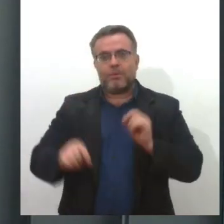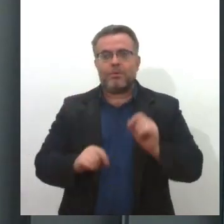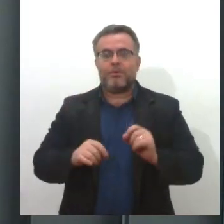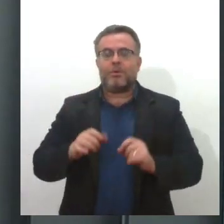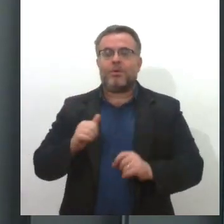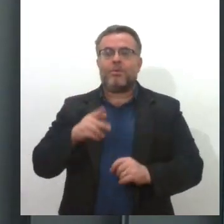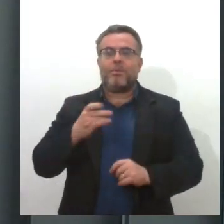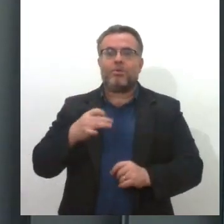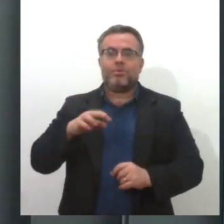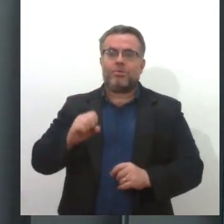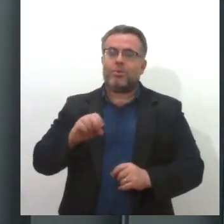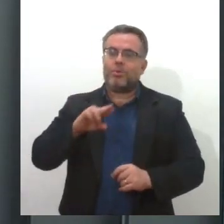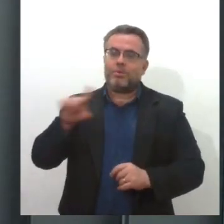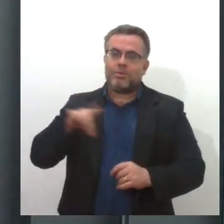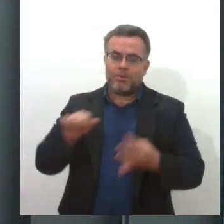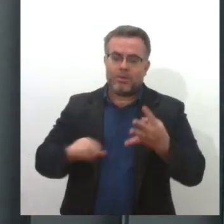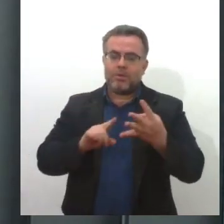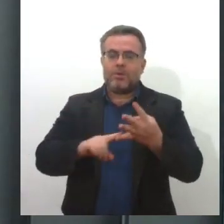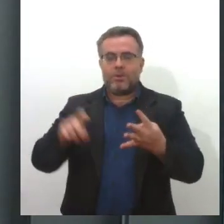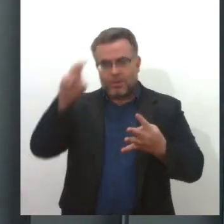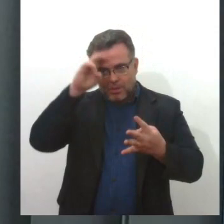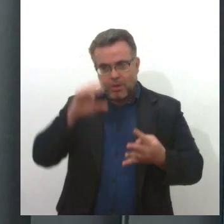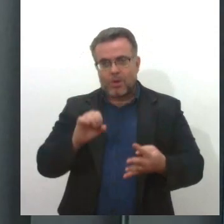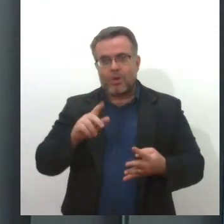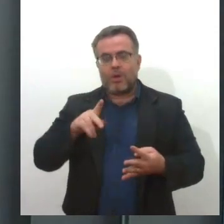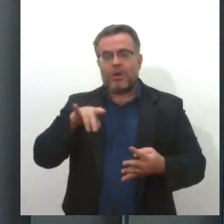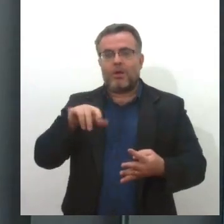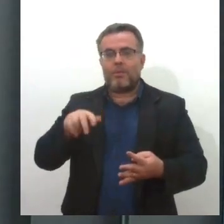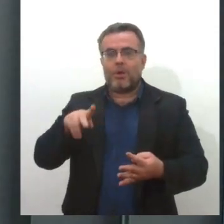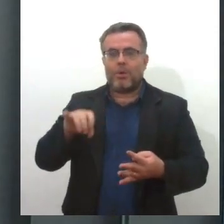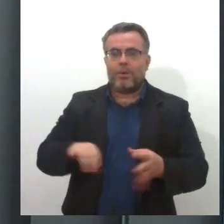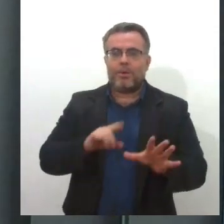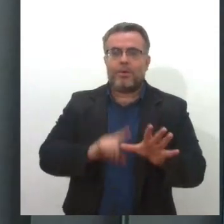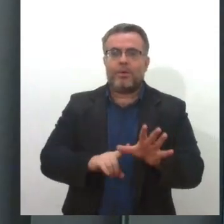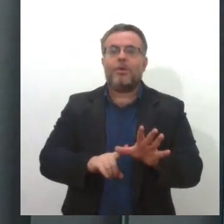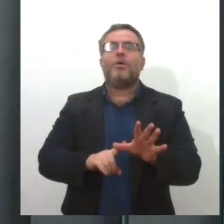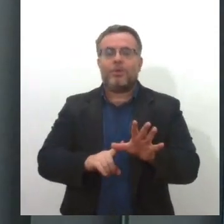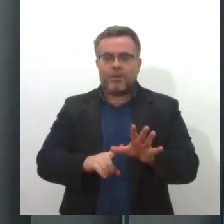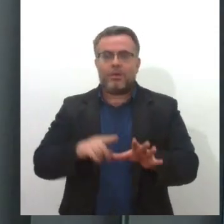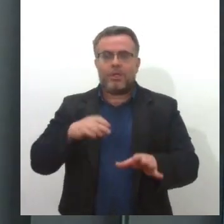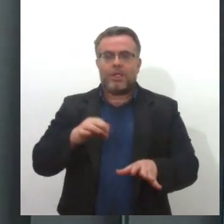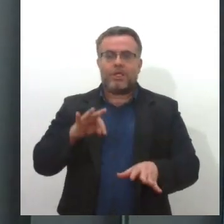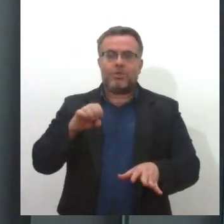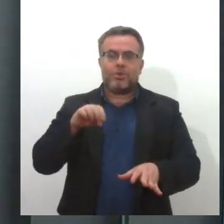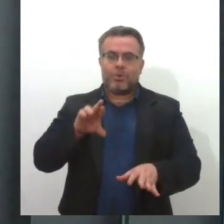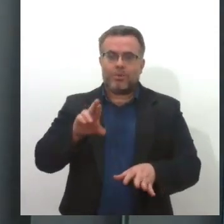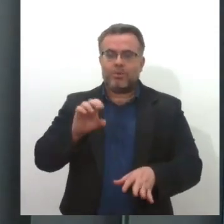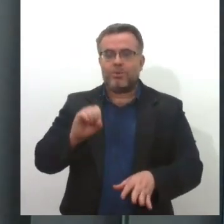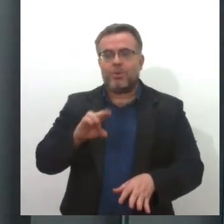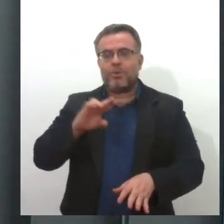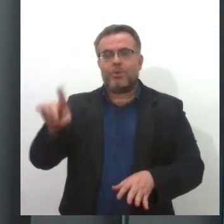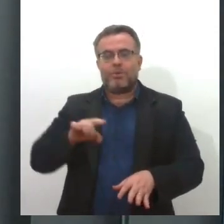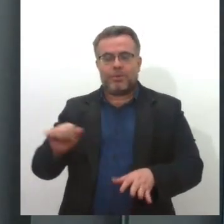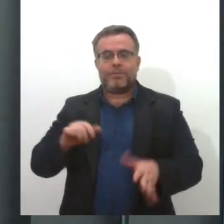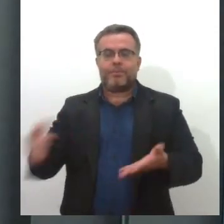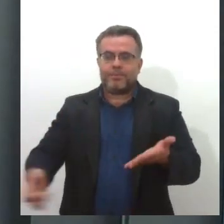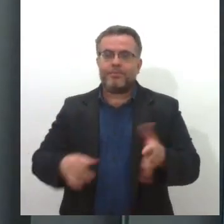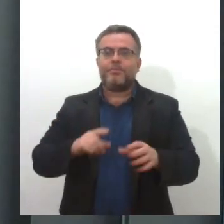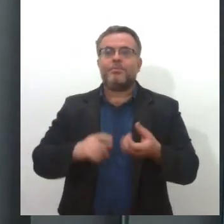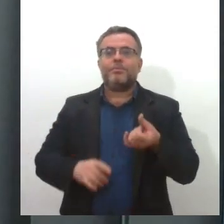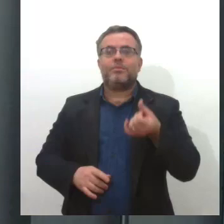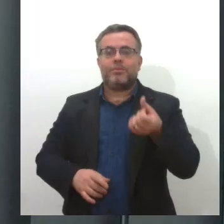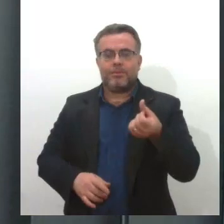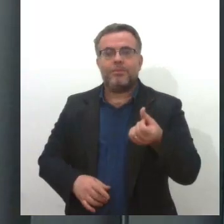Souza. Na quinta, na rua Elisa Corria de Oliveira e na rua Nestor Souza Abraes. E na sexta-feira, nas